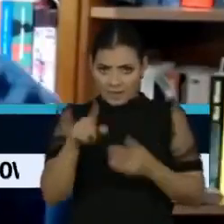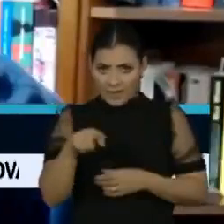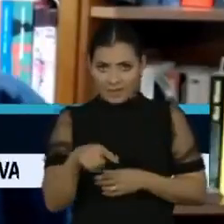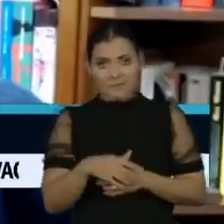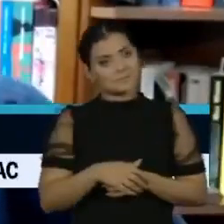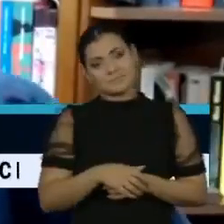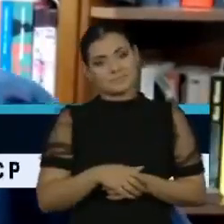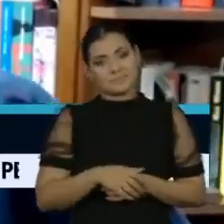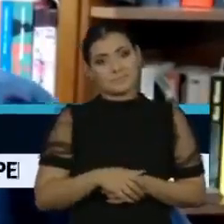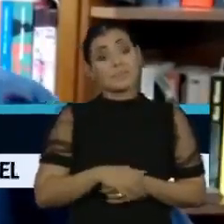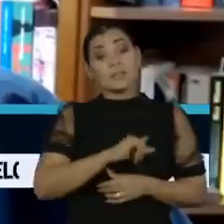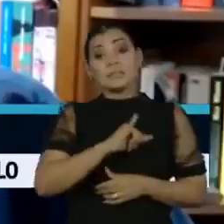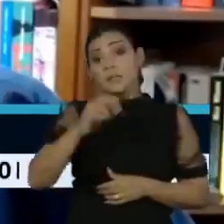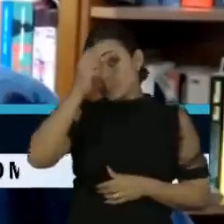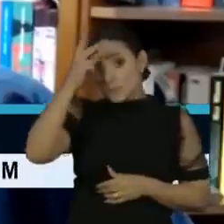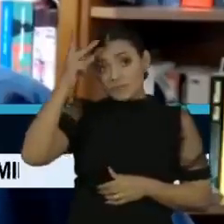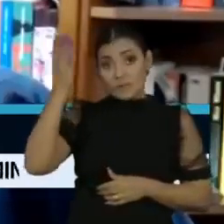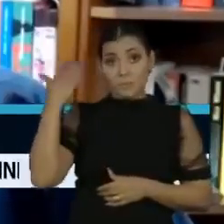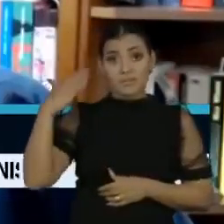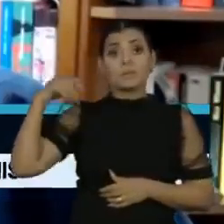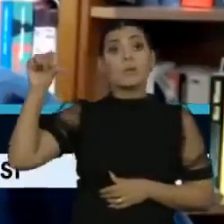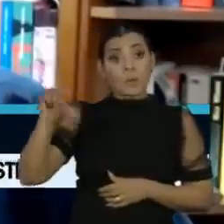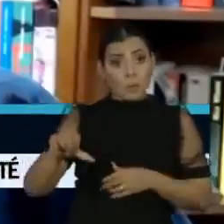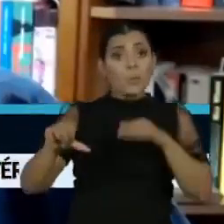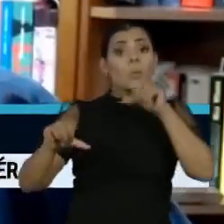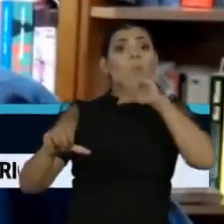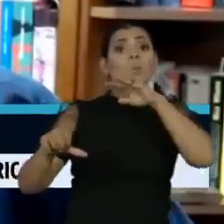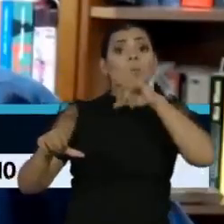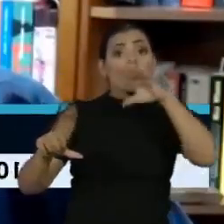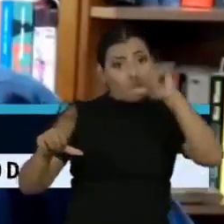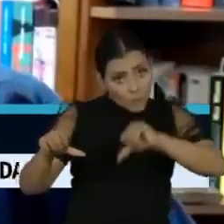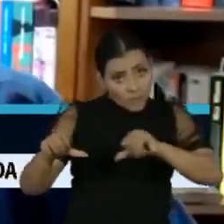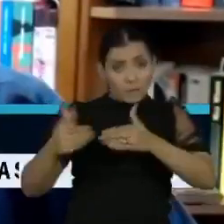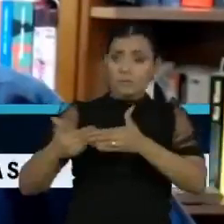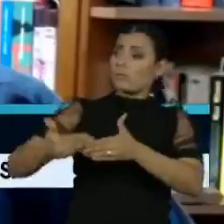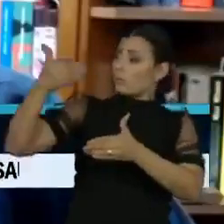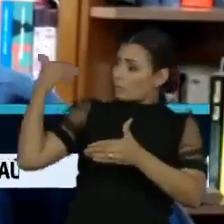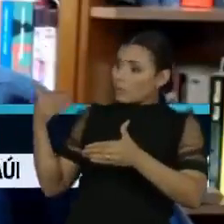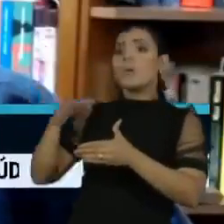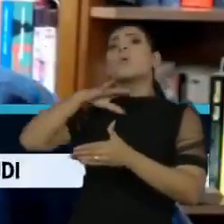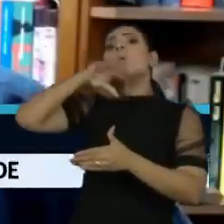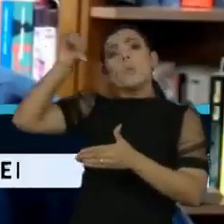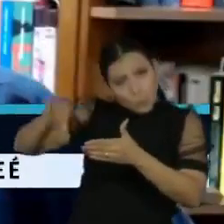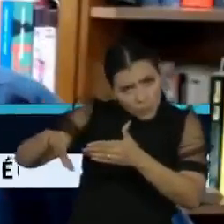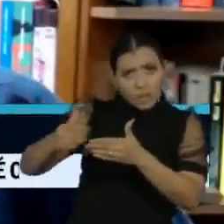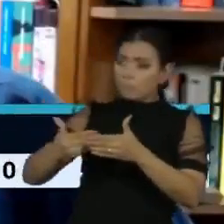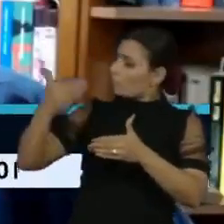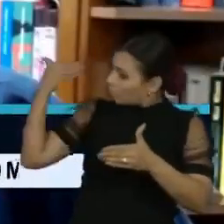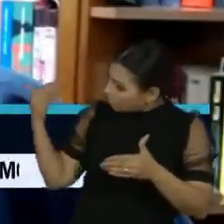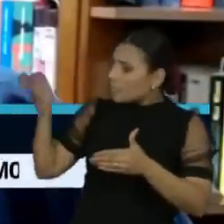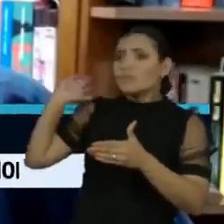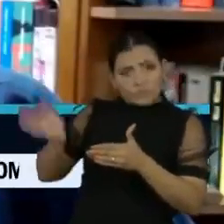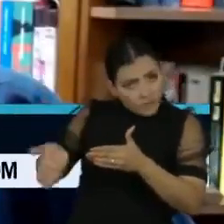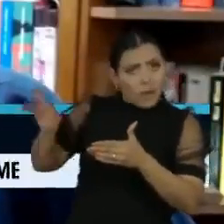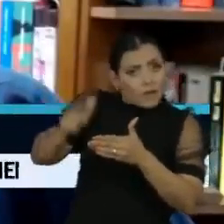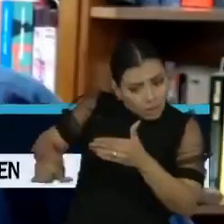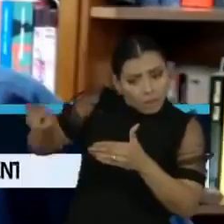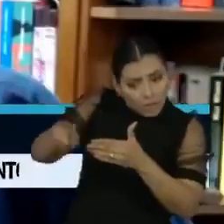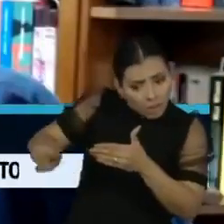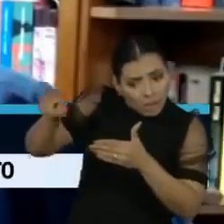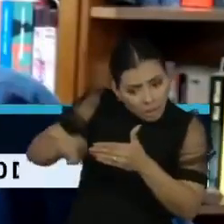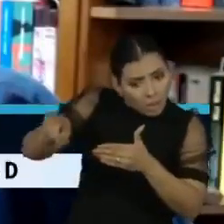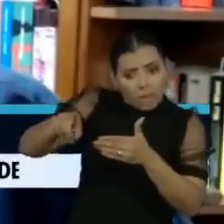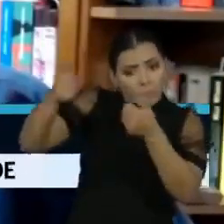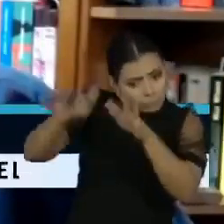o prefeito já vinha mal, se já vinha muito mal avaliado, se já vinha com uma administração